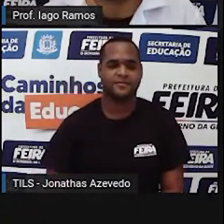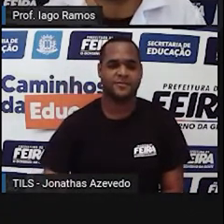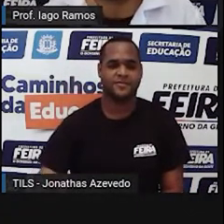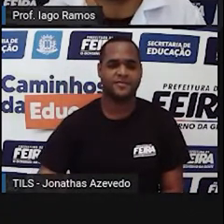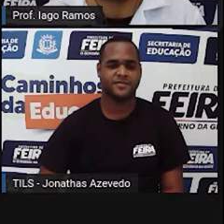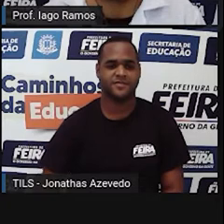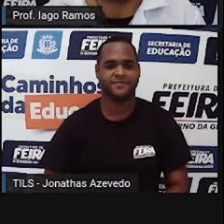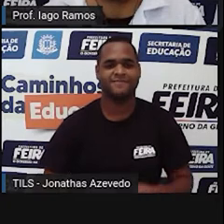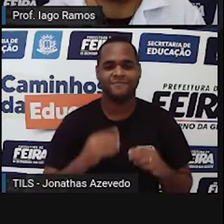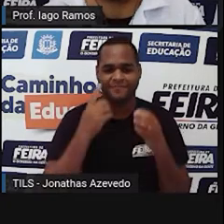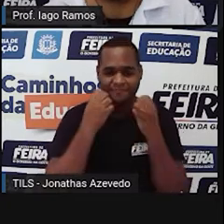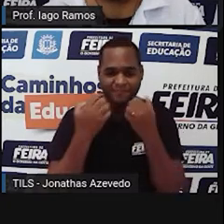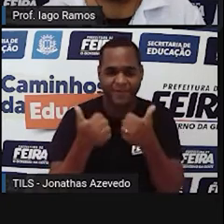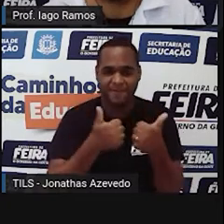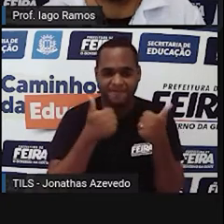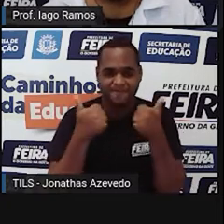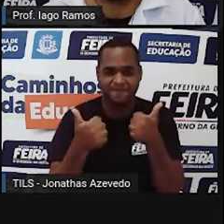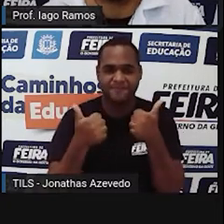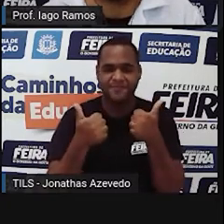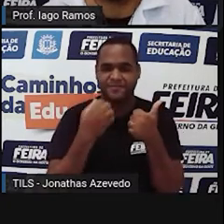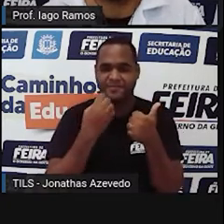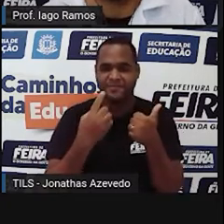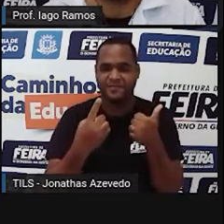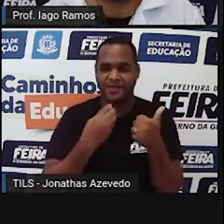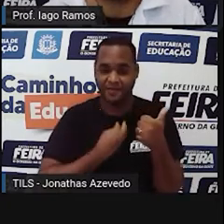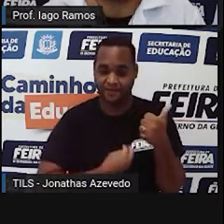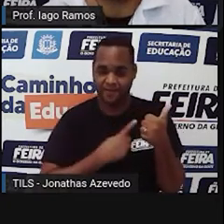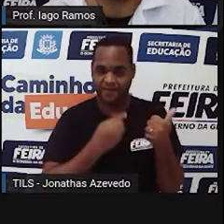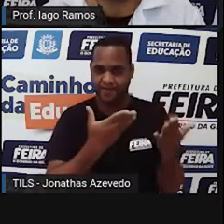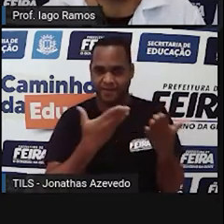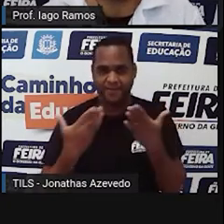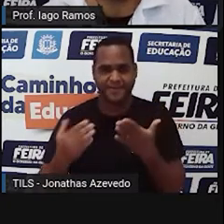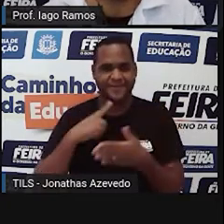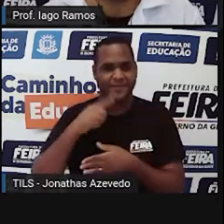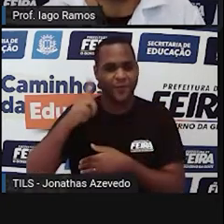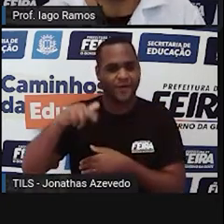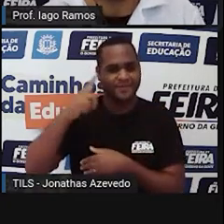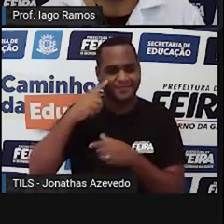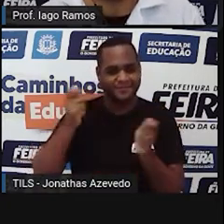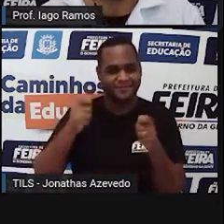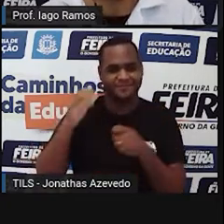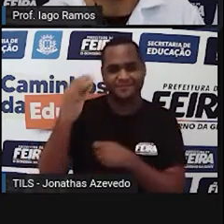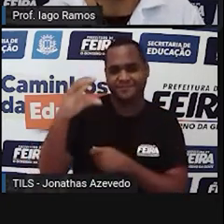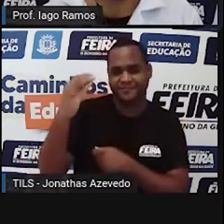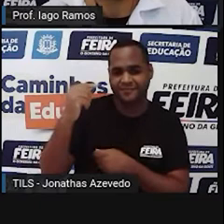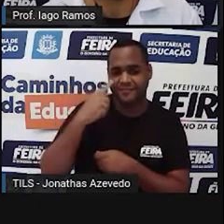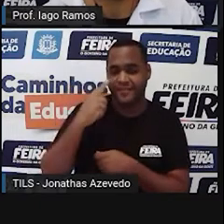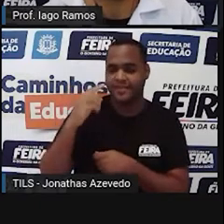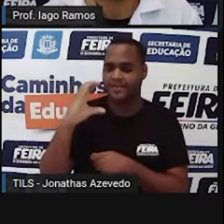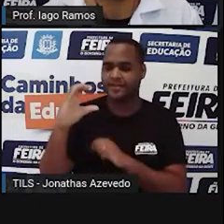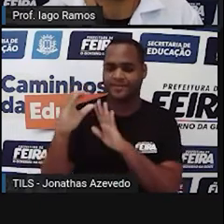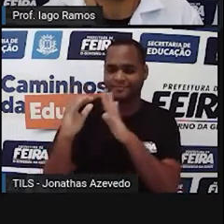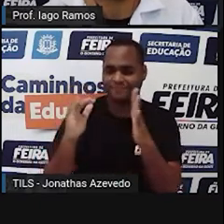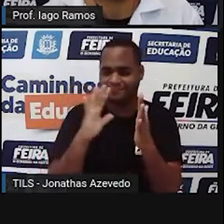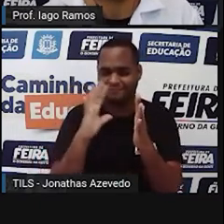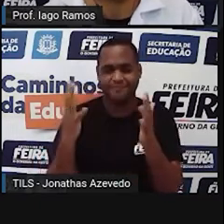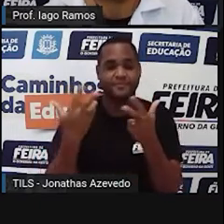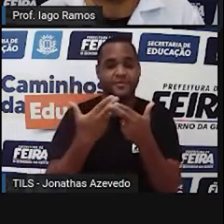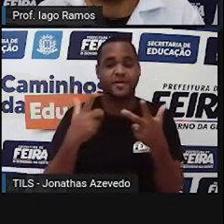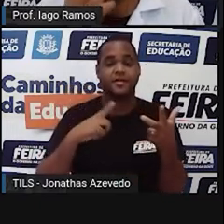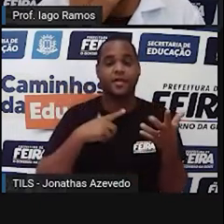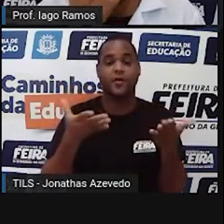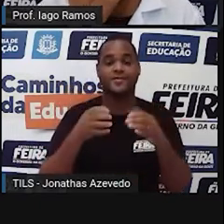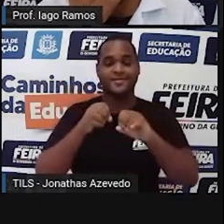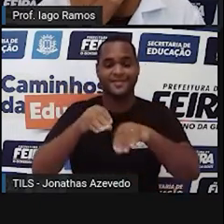bem com você? Seja muito bem-vindo ou bem-vinda a mais uma aula de Ciências da Natureza. E nessa aula vamos